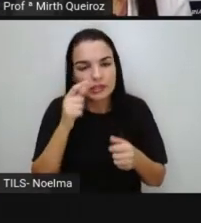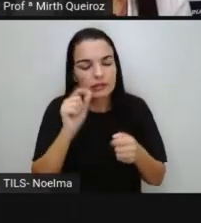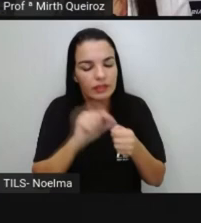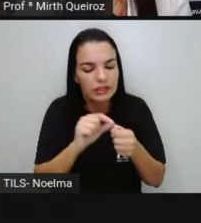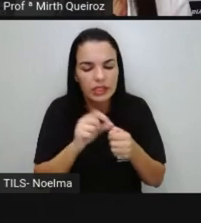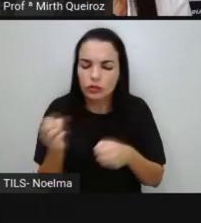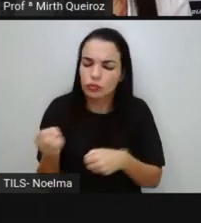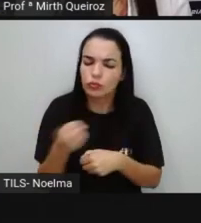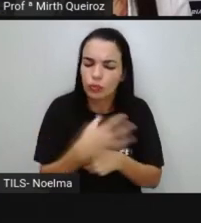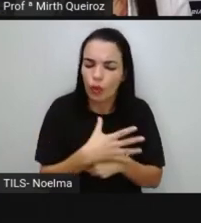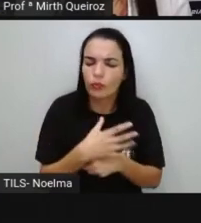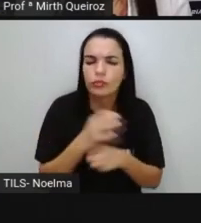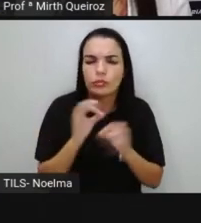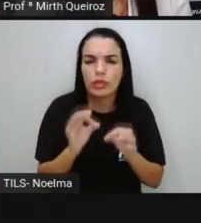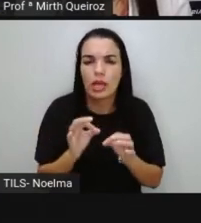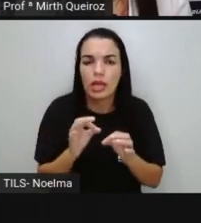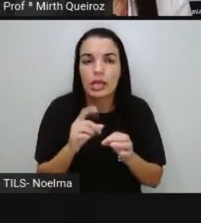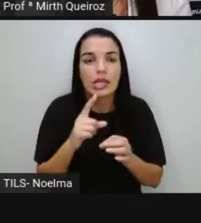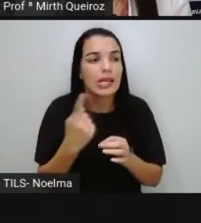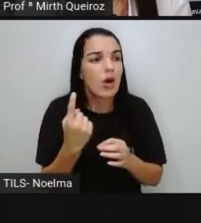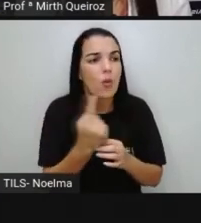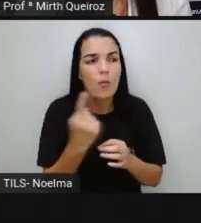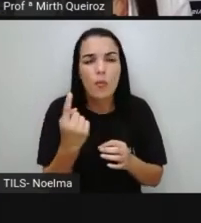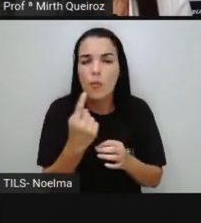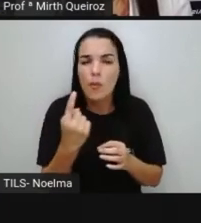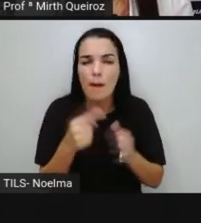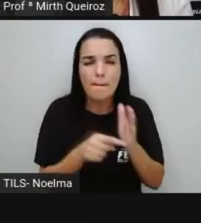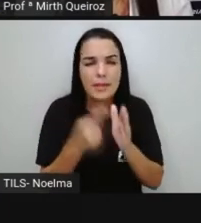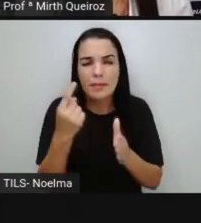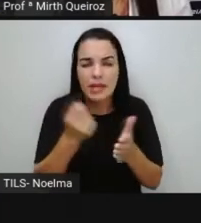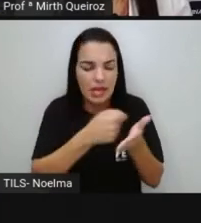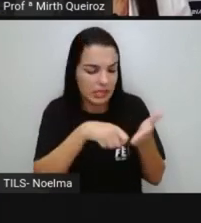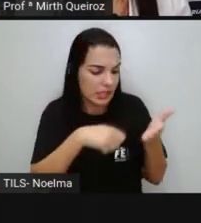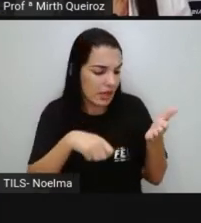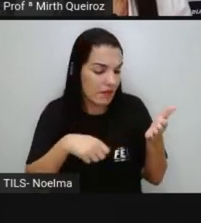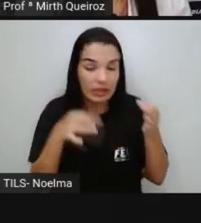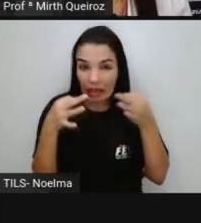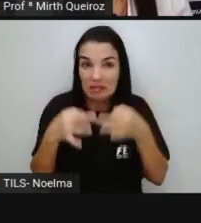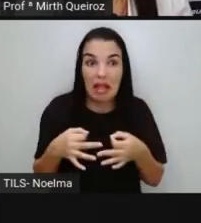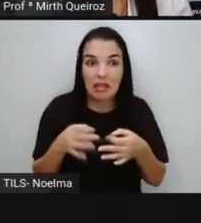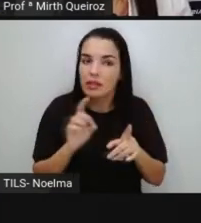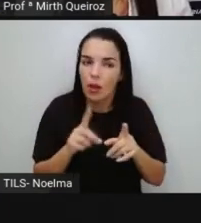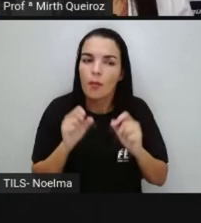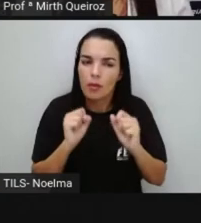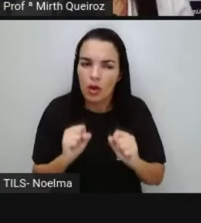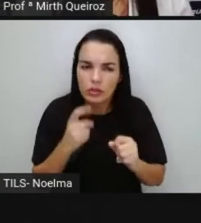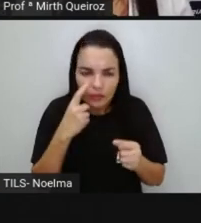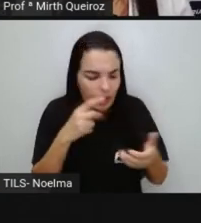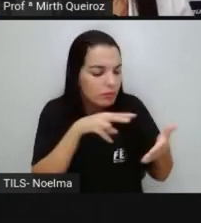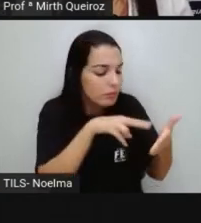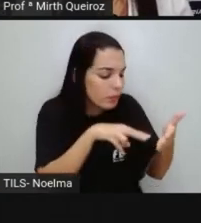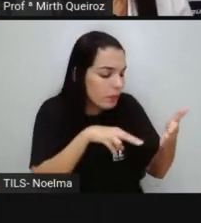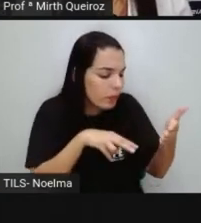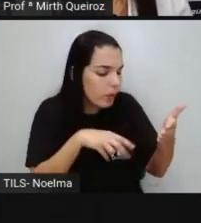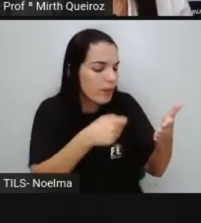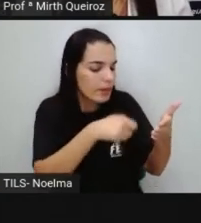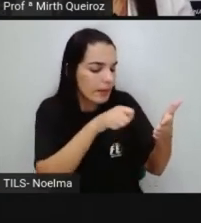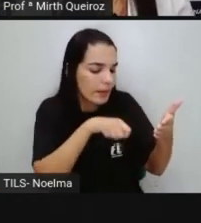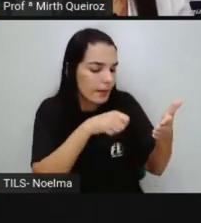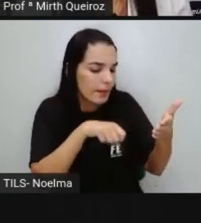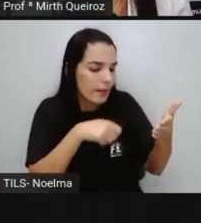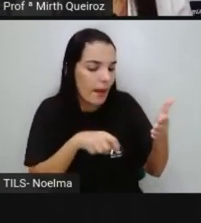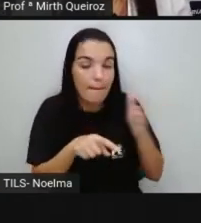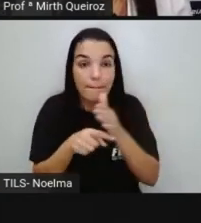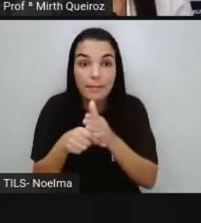Ninguém escreve o texto uma vez sozinha ali e, de repente, já entrega para o professor. Não, o